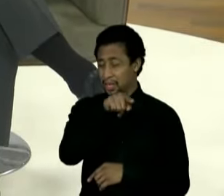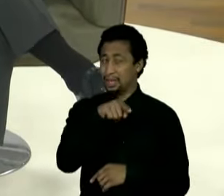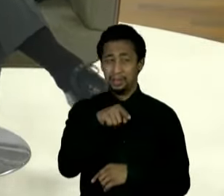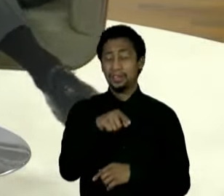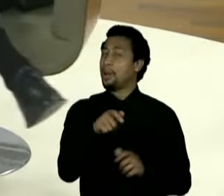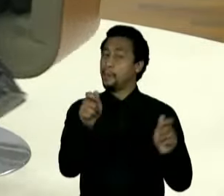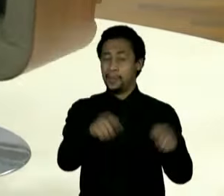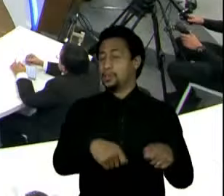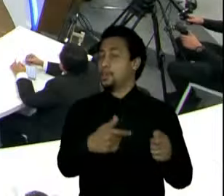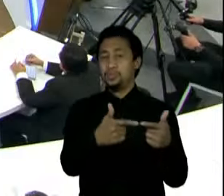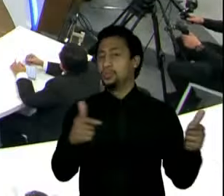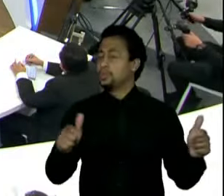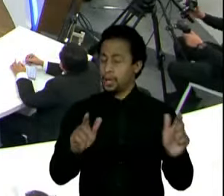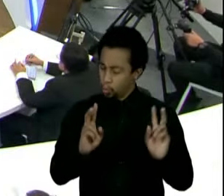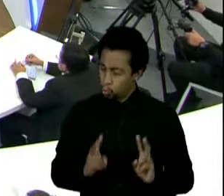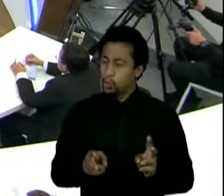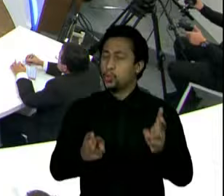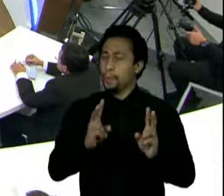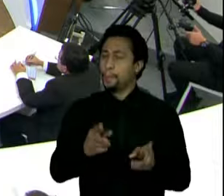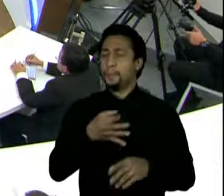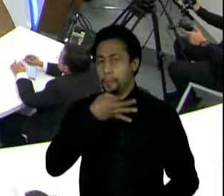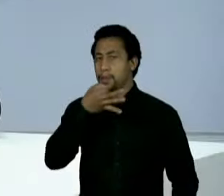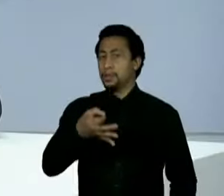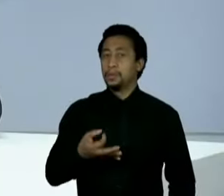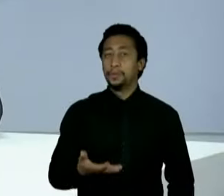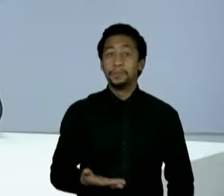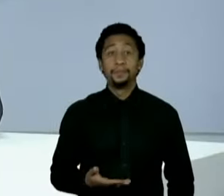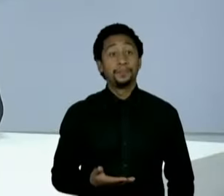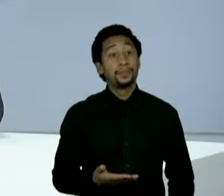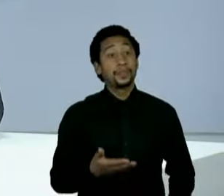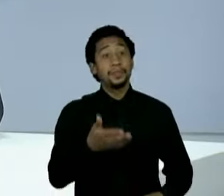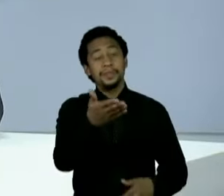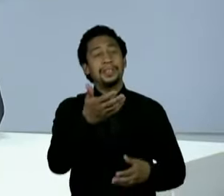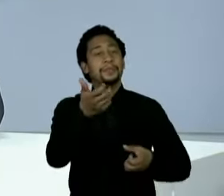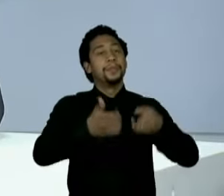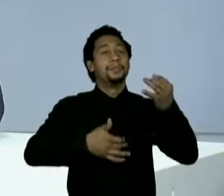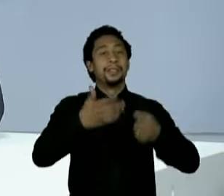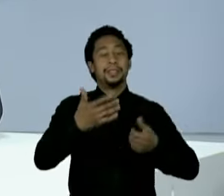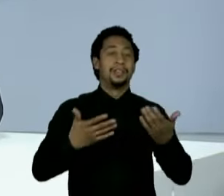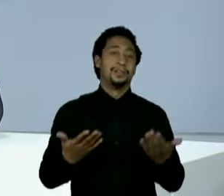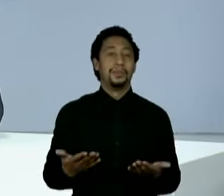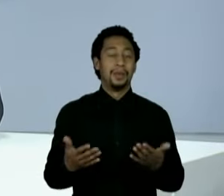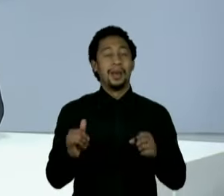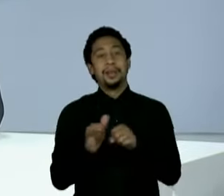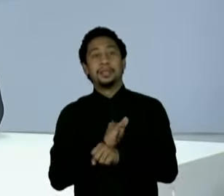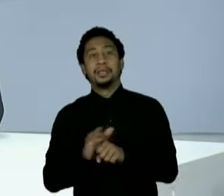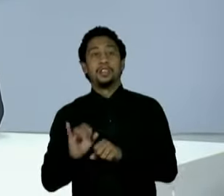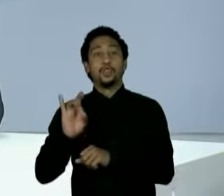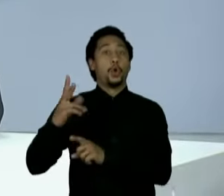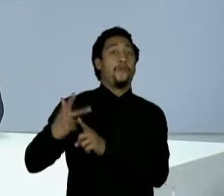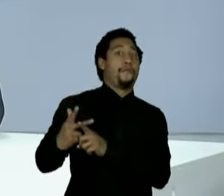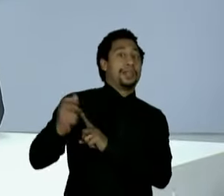falou... Por isso mesmo? Pois não? O senhor falou que nem sempre faz... Não faz política só para ganhar, faz no que acredita, né? Sim. Nesse caso, não